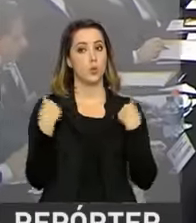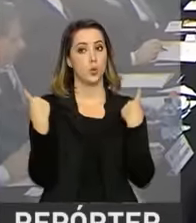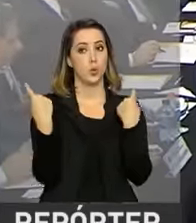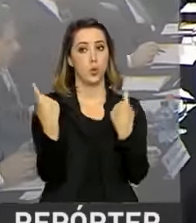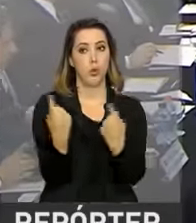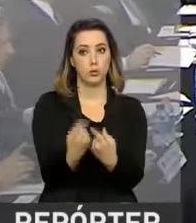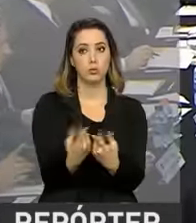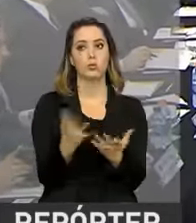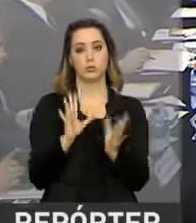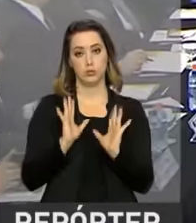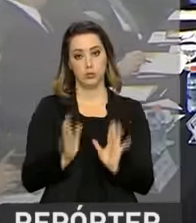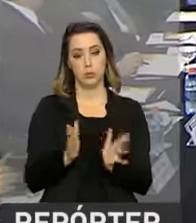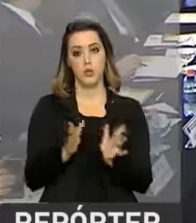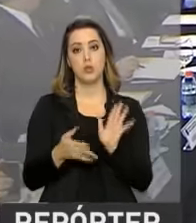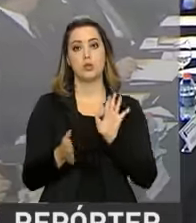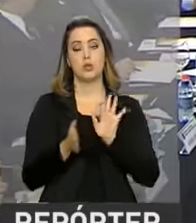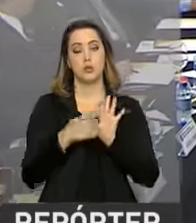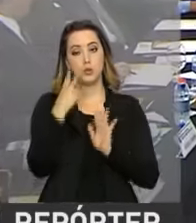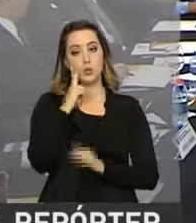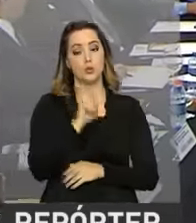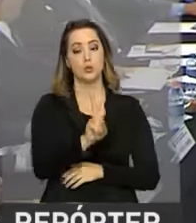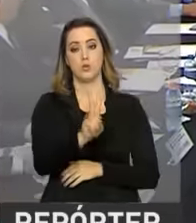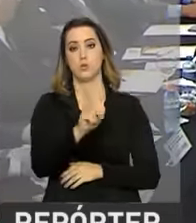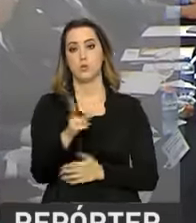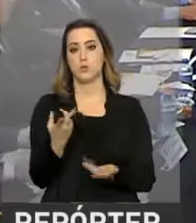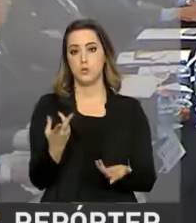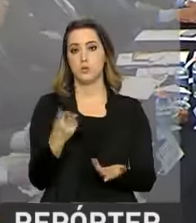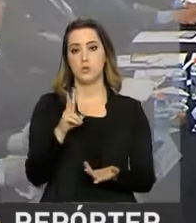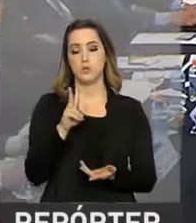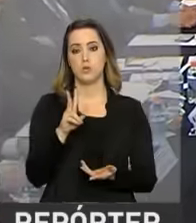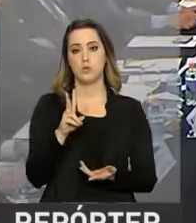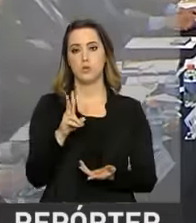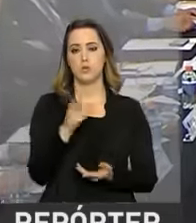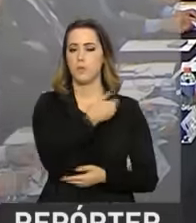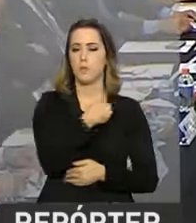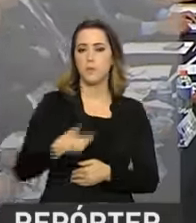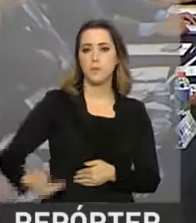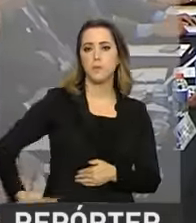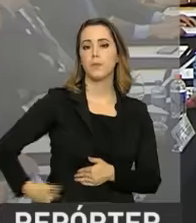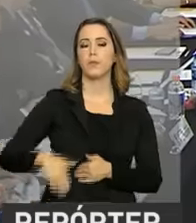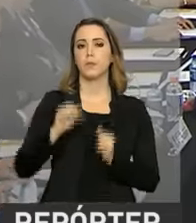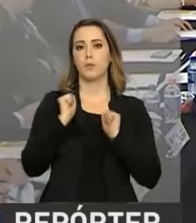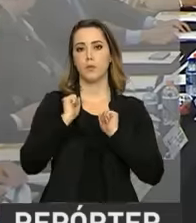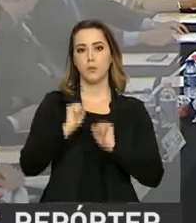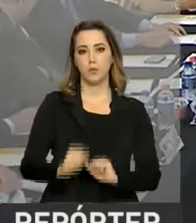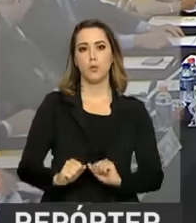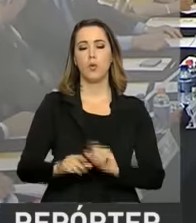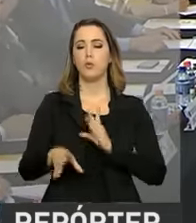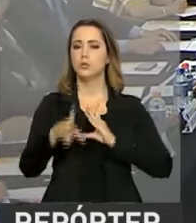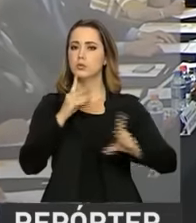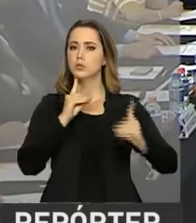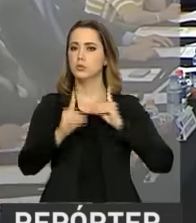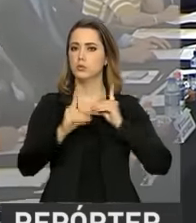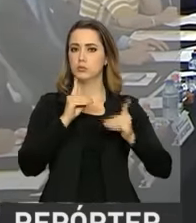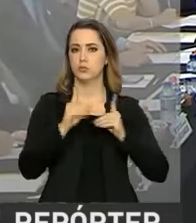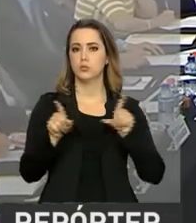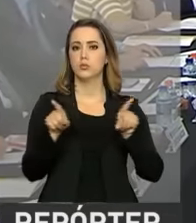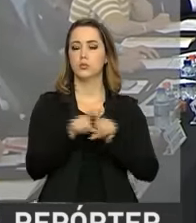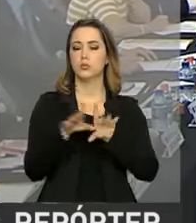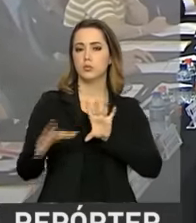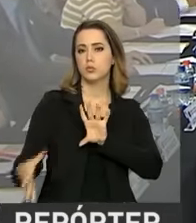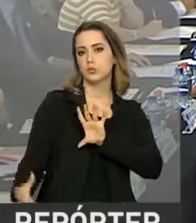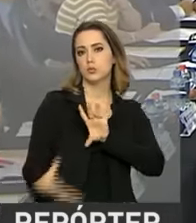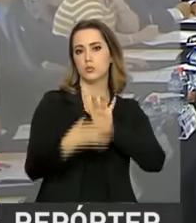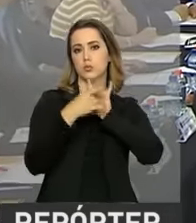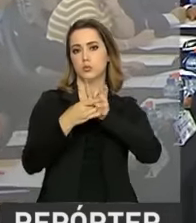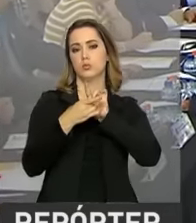para que vejam em nós um governo de abertura ao diálogo e de união